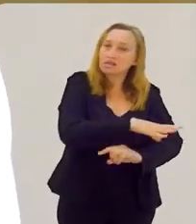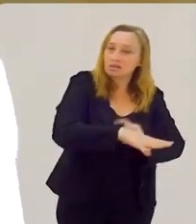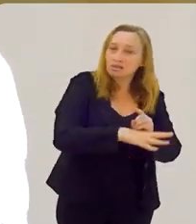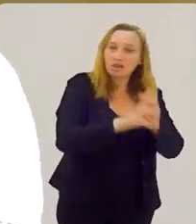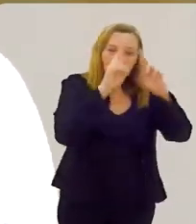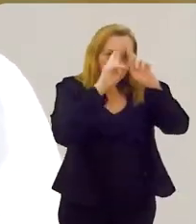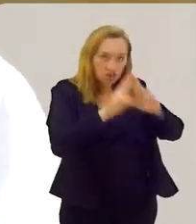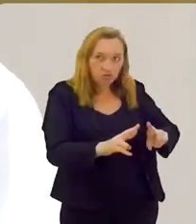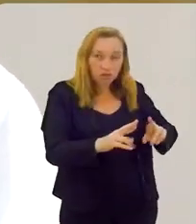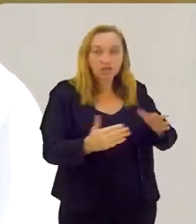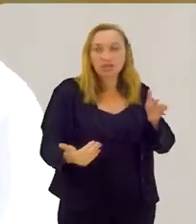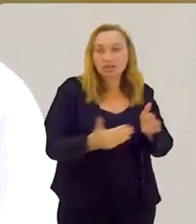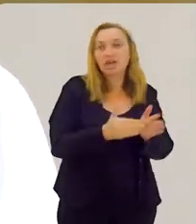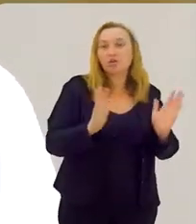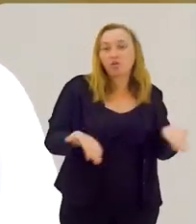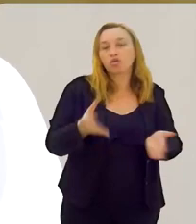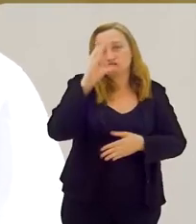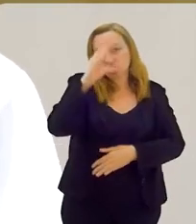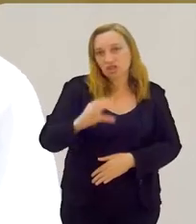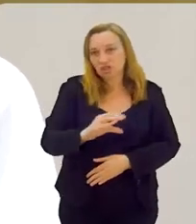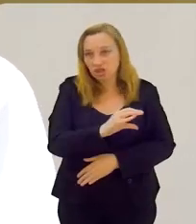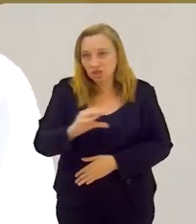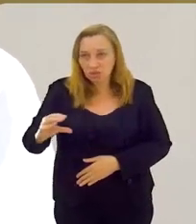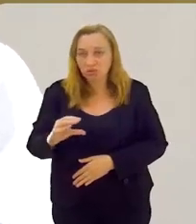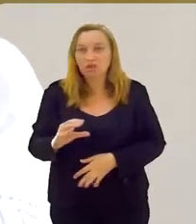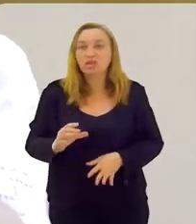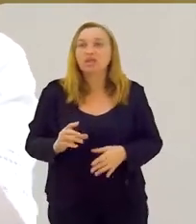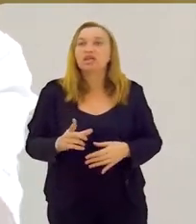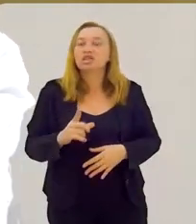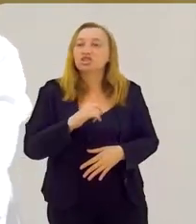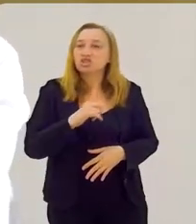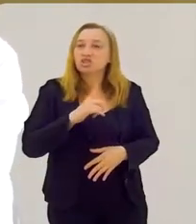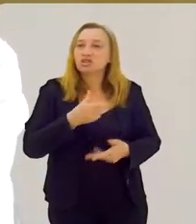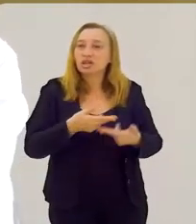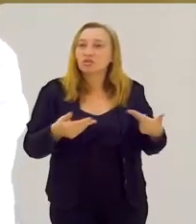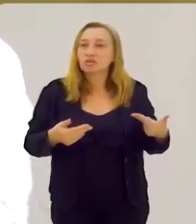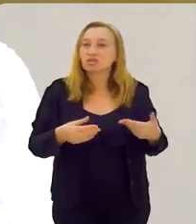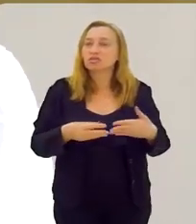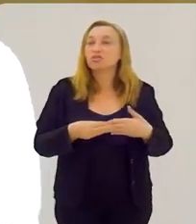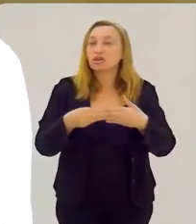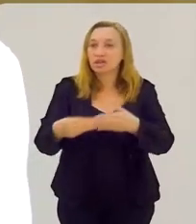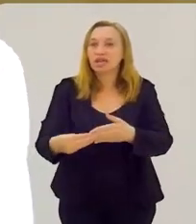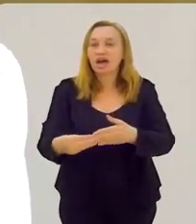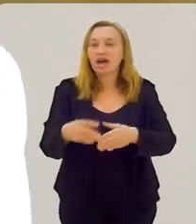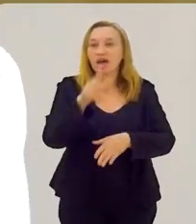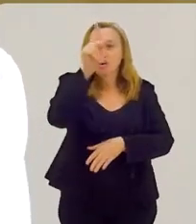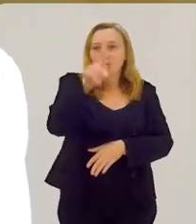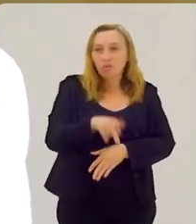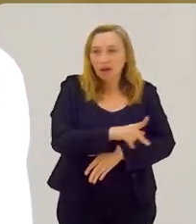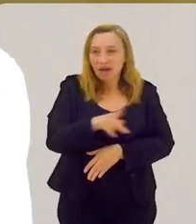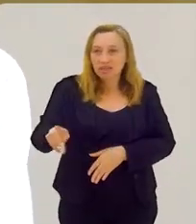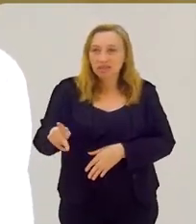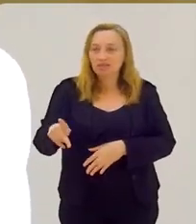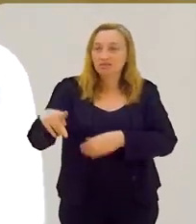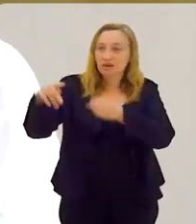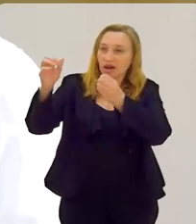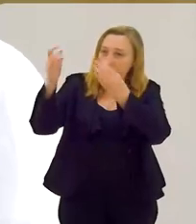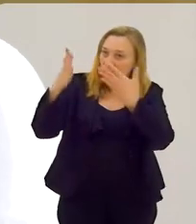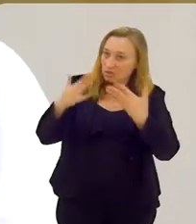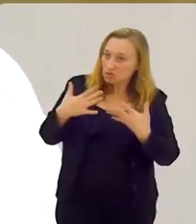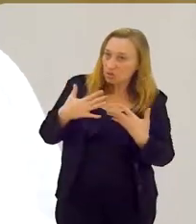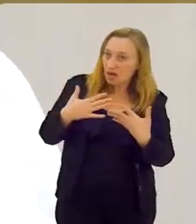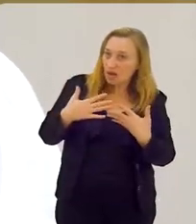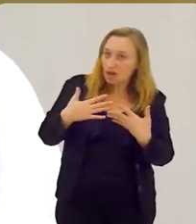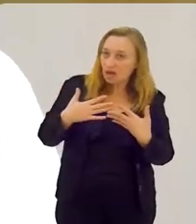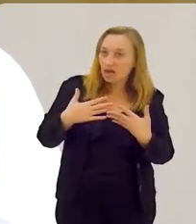sociedade que respeita muito até hoje a Igreja Católica. Então, eles tinham aquela coisa, vou levar que o padre vai abençoar a gente, então,